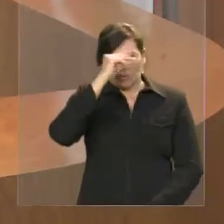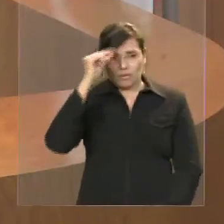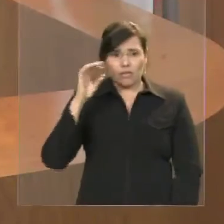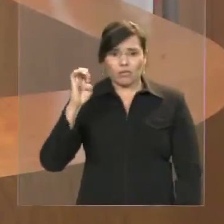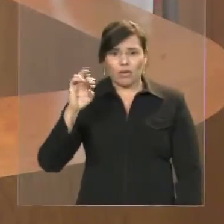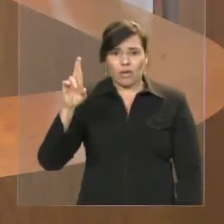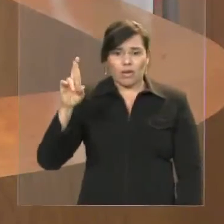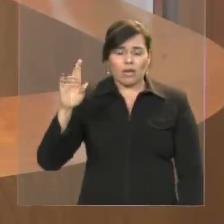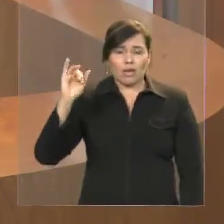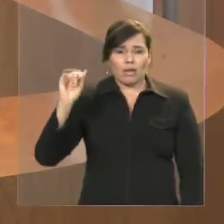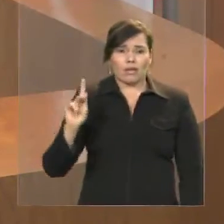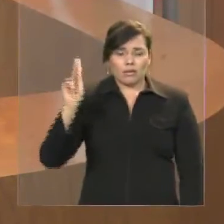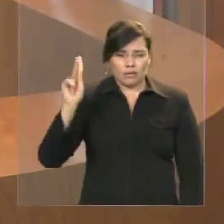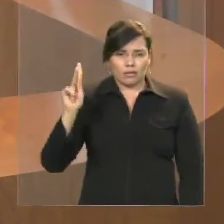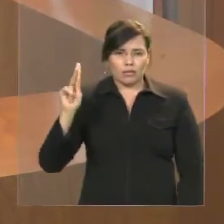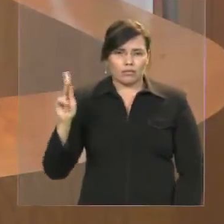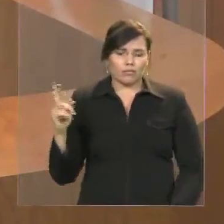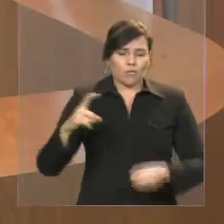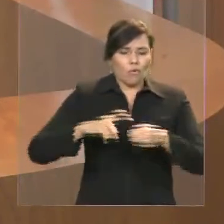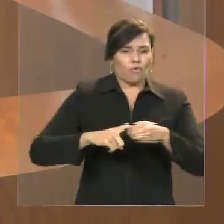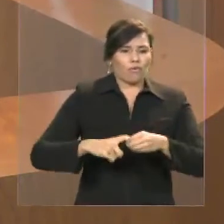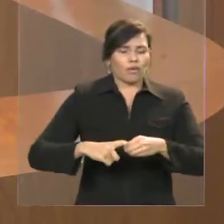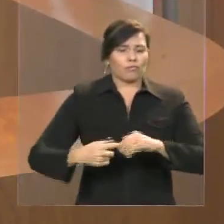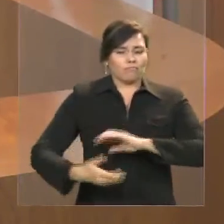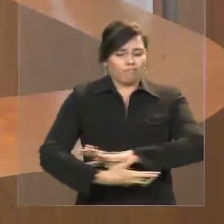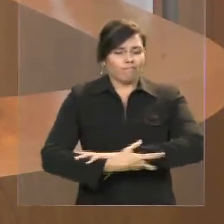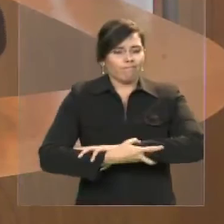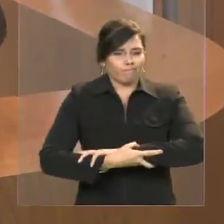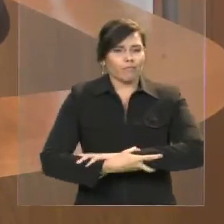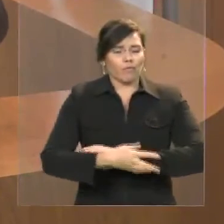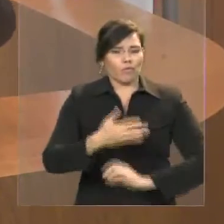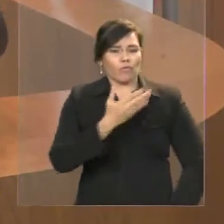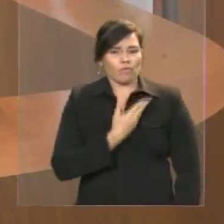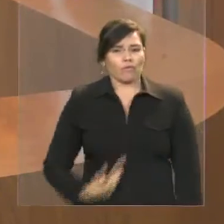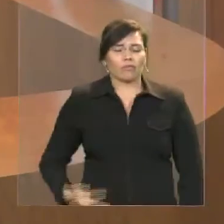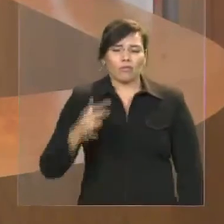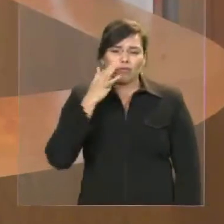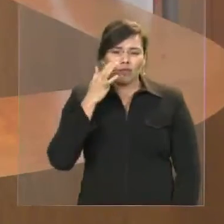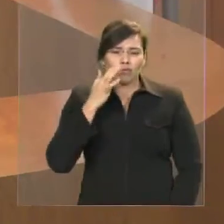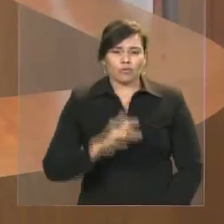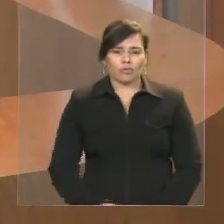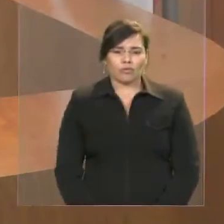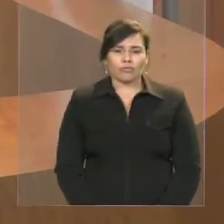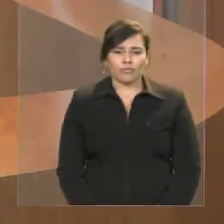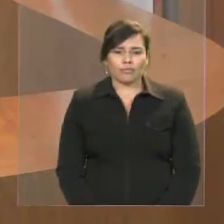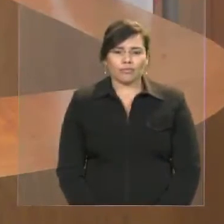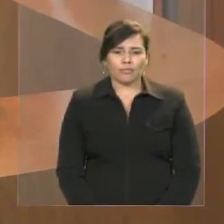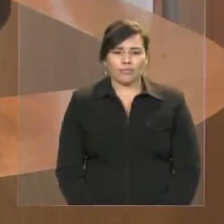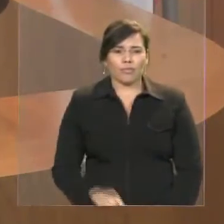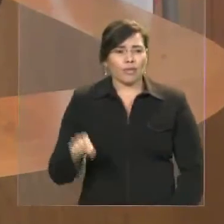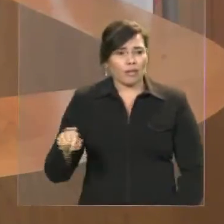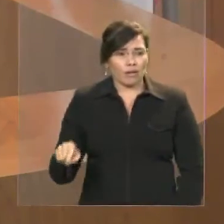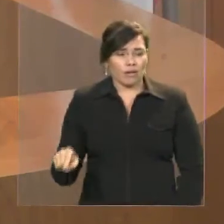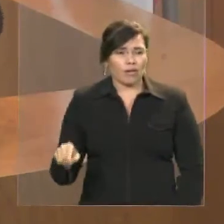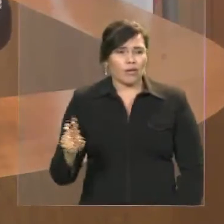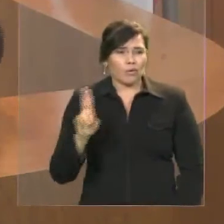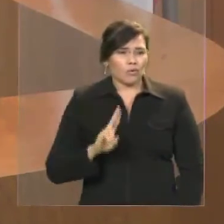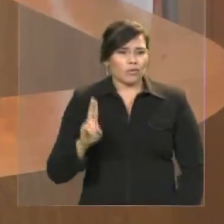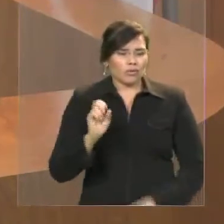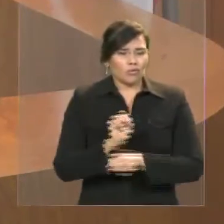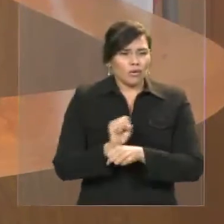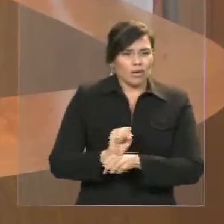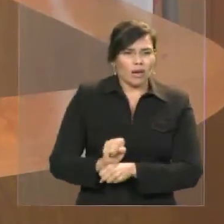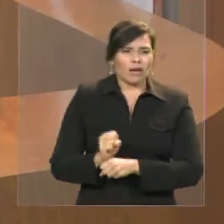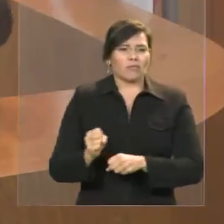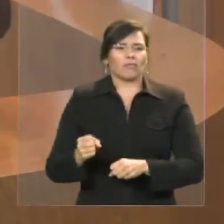Dino. Quanto ao gestor regional, ele não está usando o carro de campanha, o carro da gerência para fazer